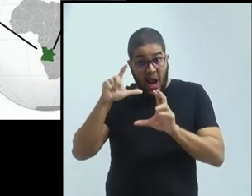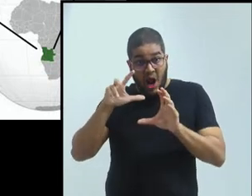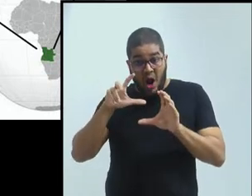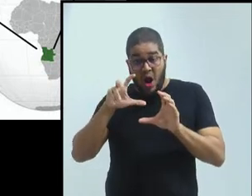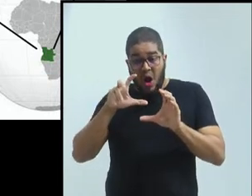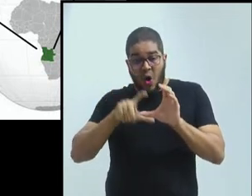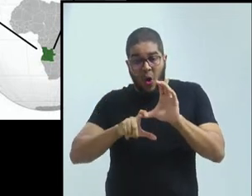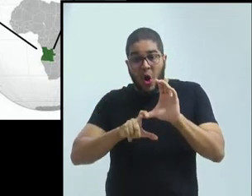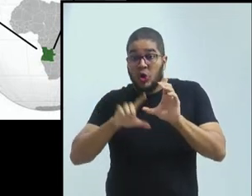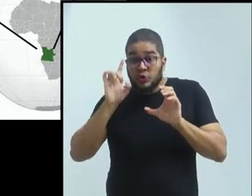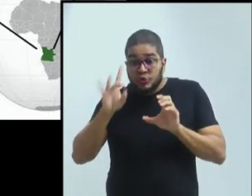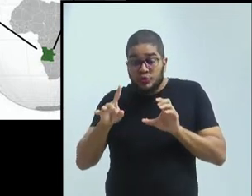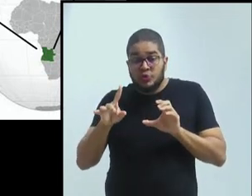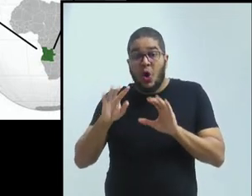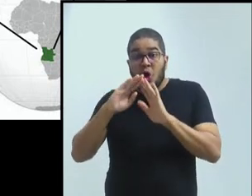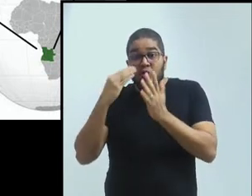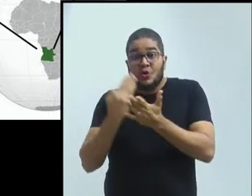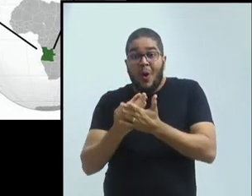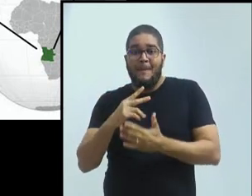se conseguiram de lá para cá.